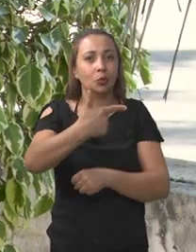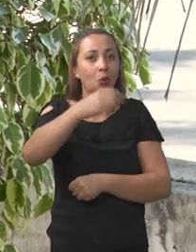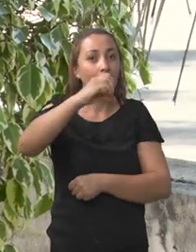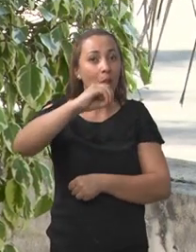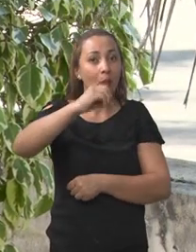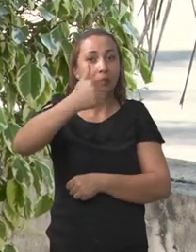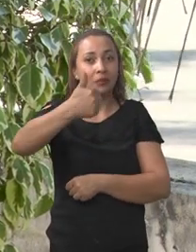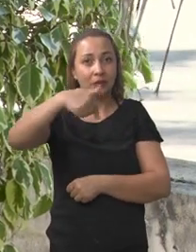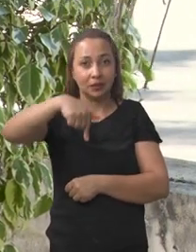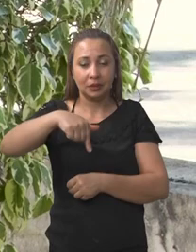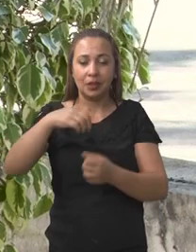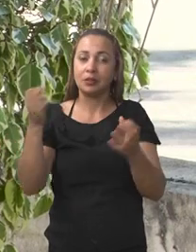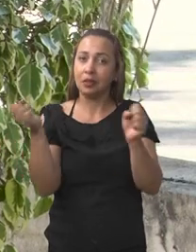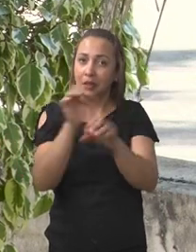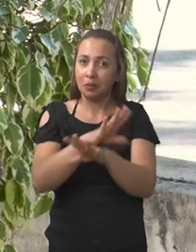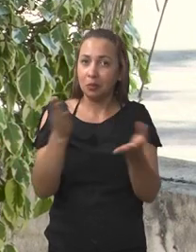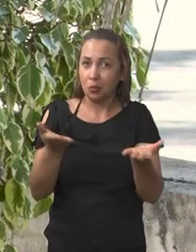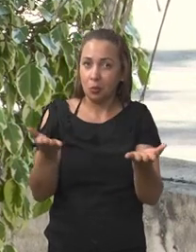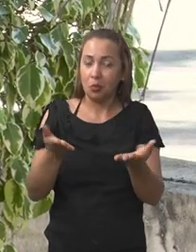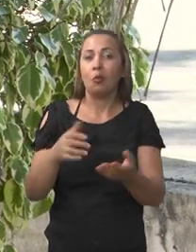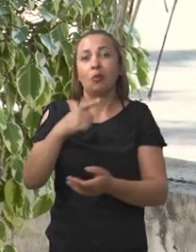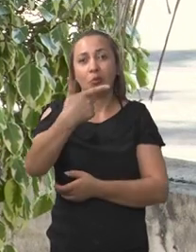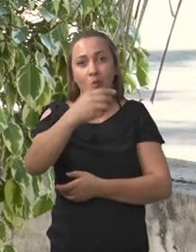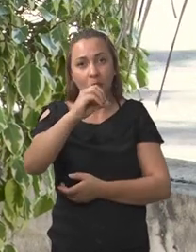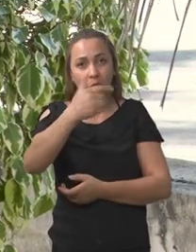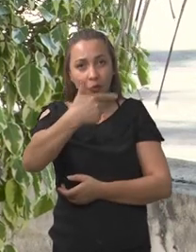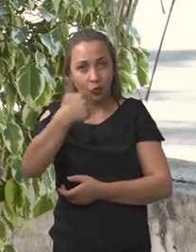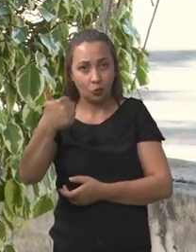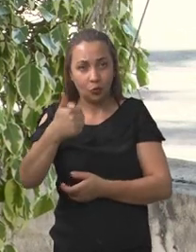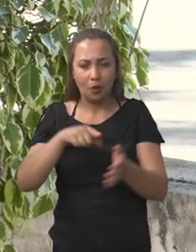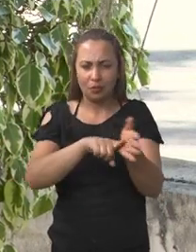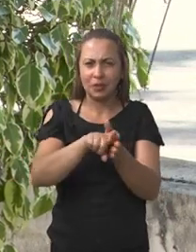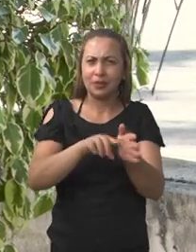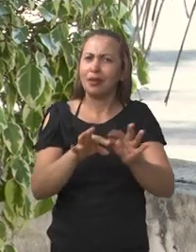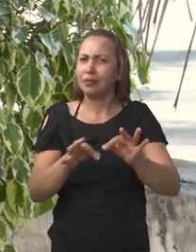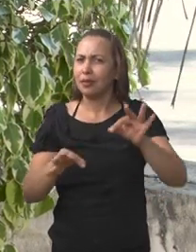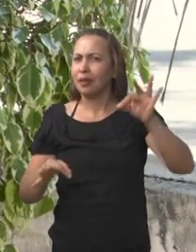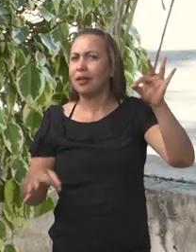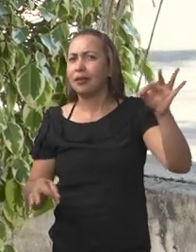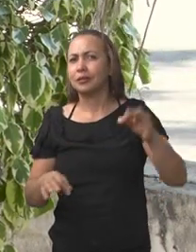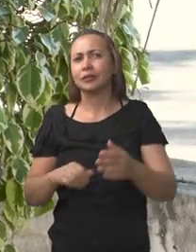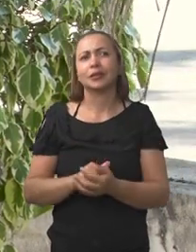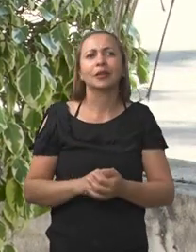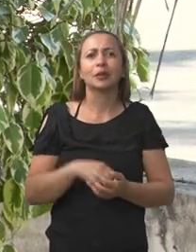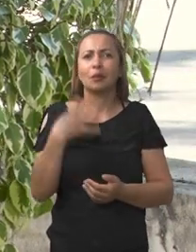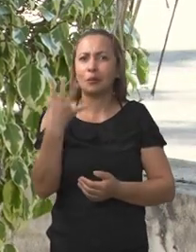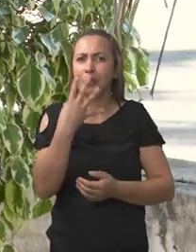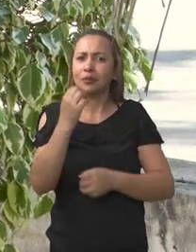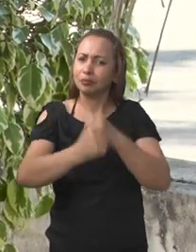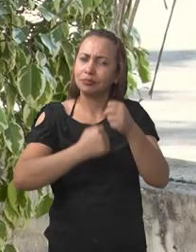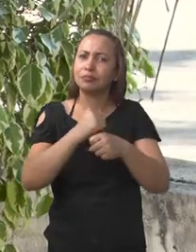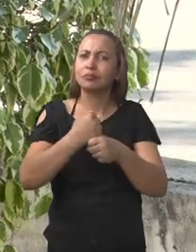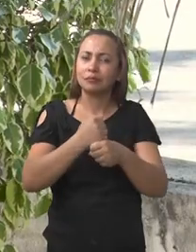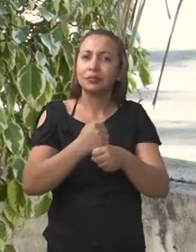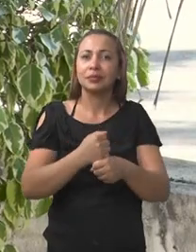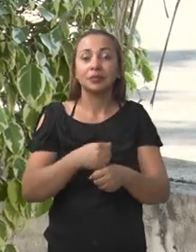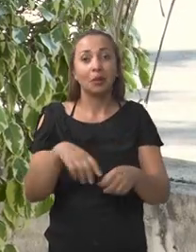em concluir em meados desse ano de 2021, ou uma pesquisa relativamente extensa, eu pude perceber que